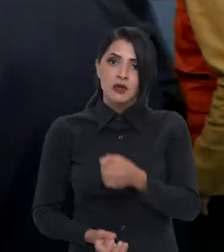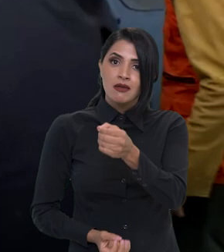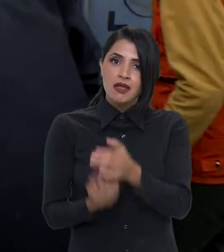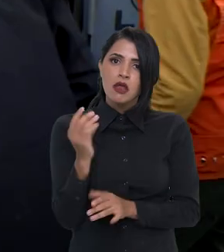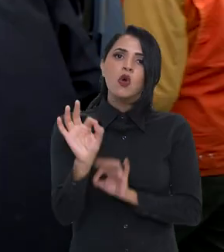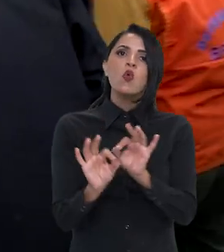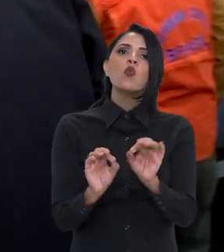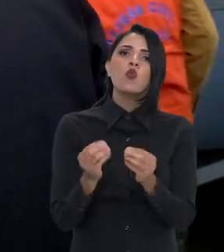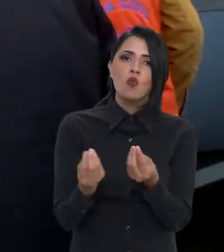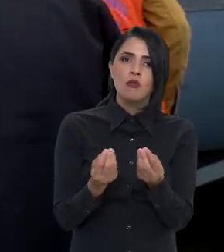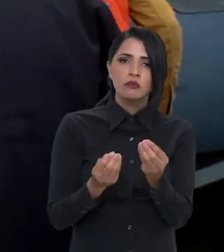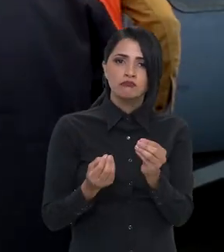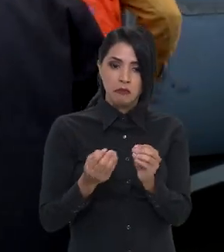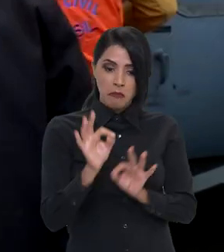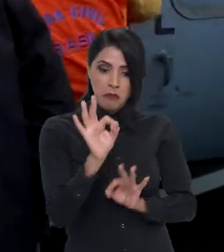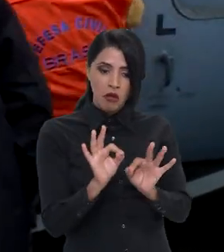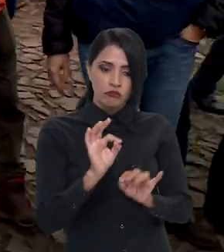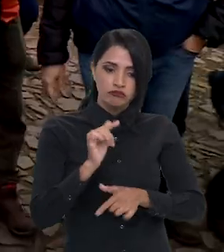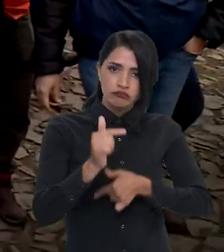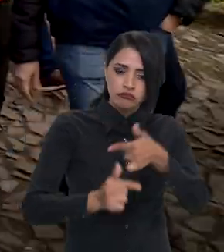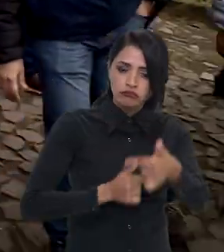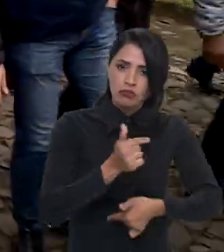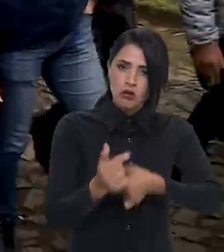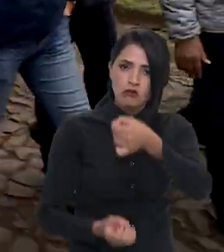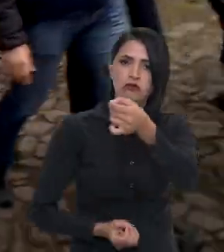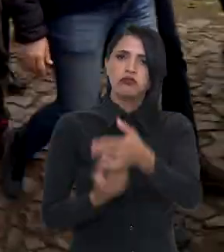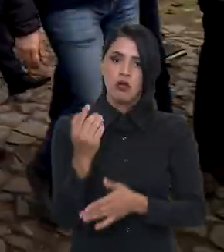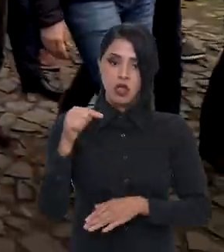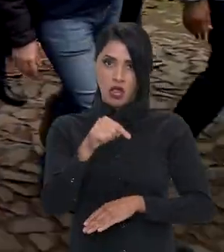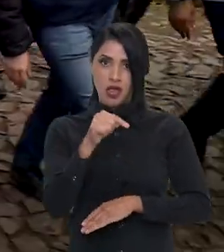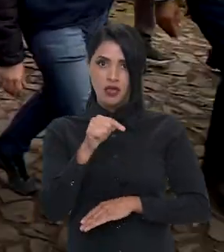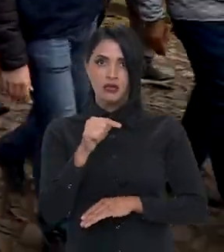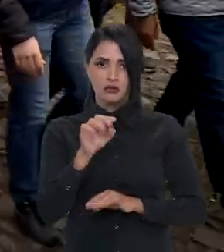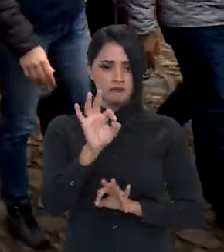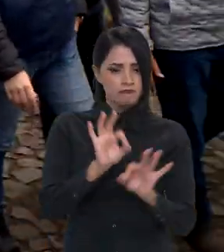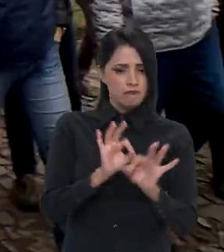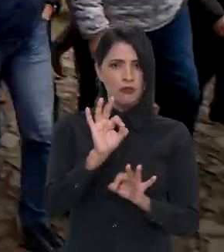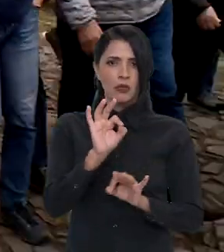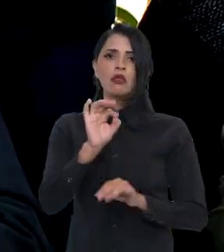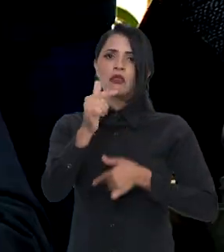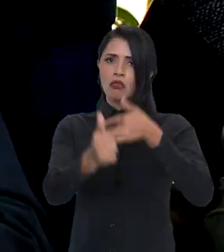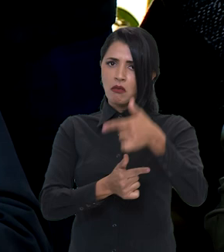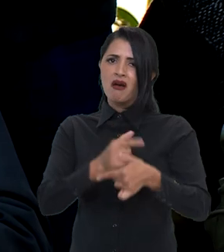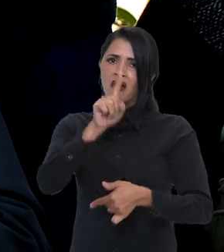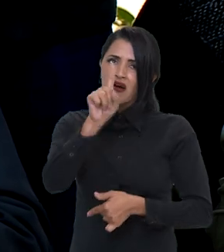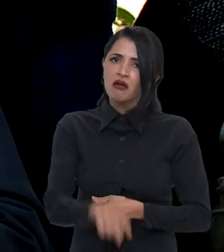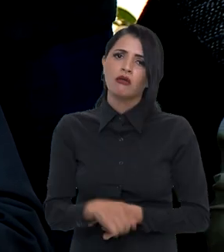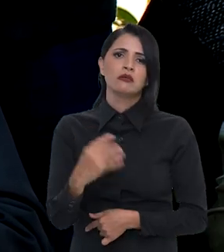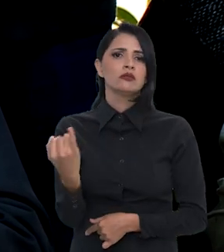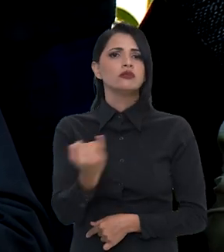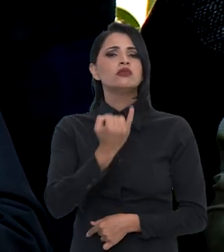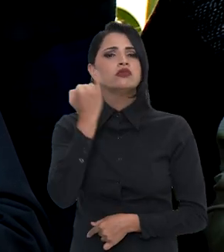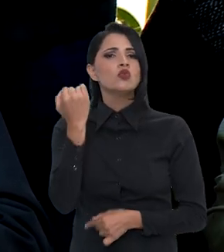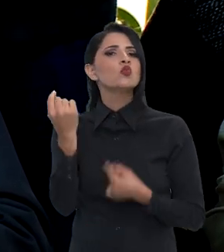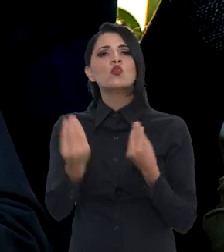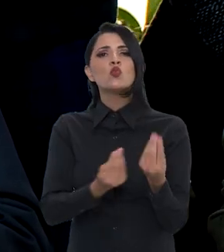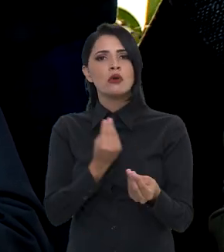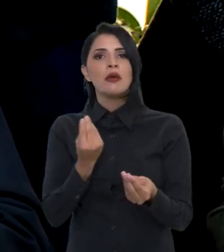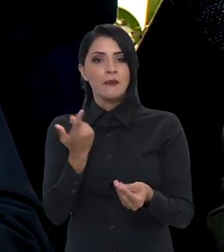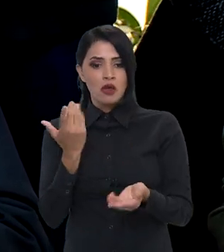na elaboração dos planos de trabalho. Esses planos de trabalho, eles são fundamentais